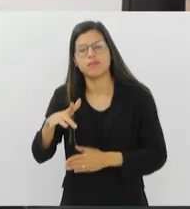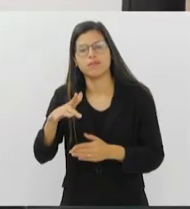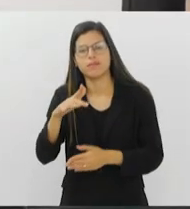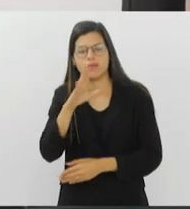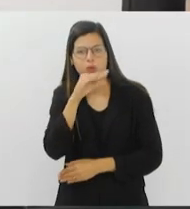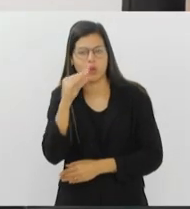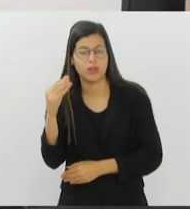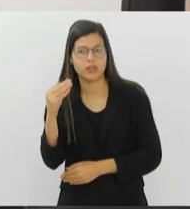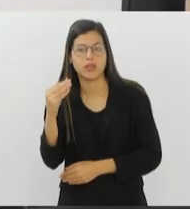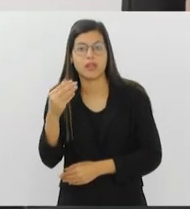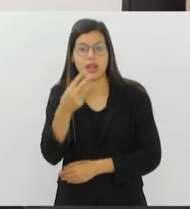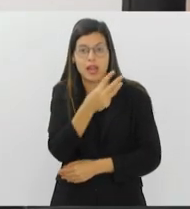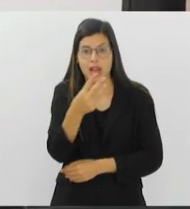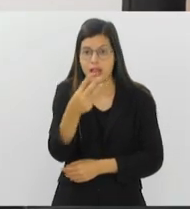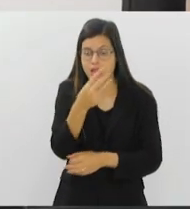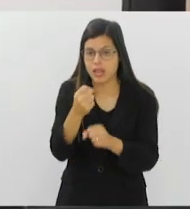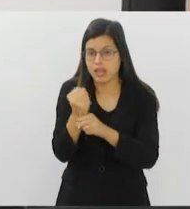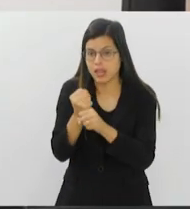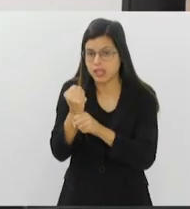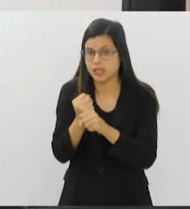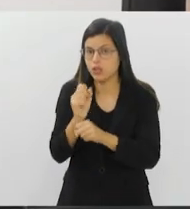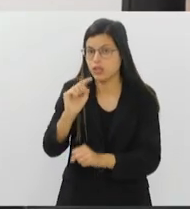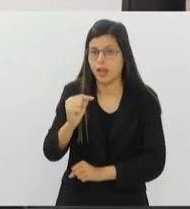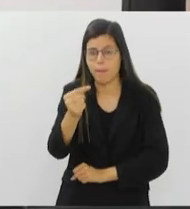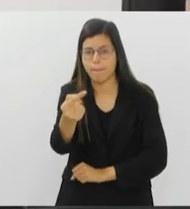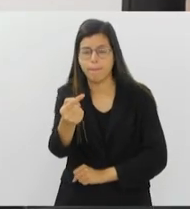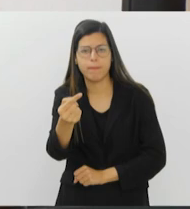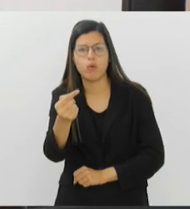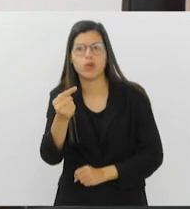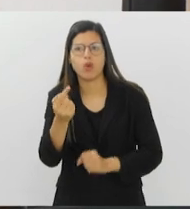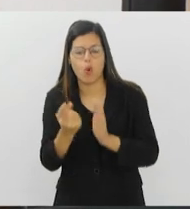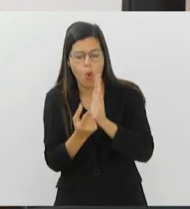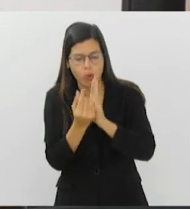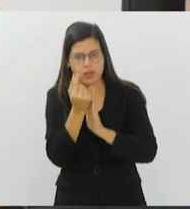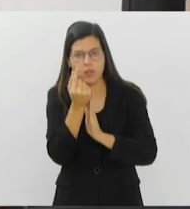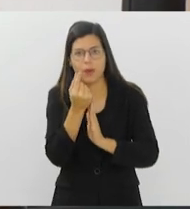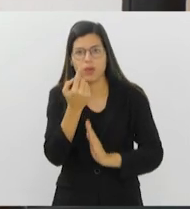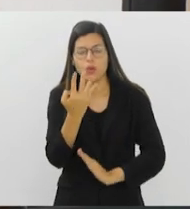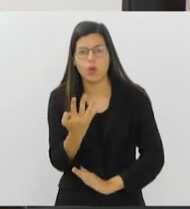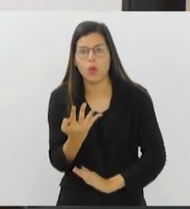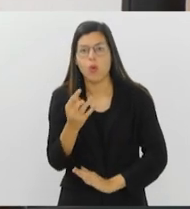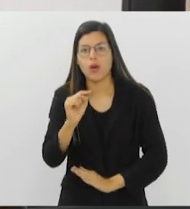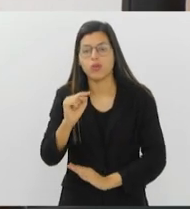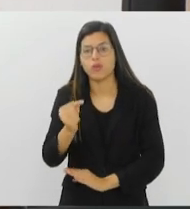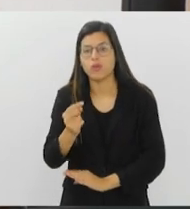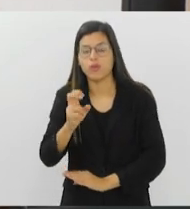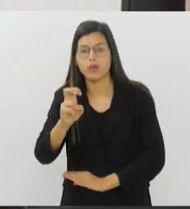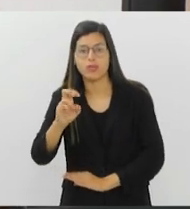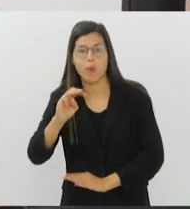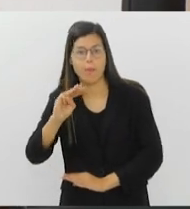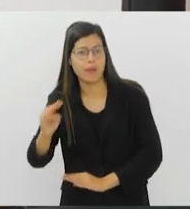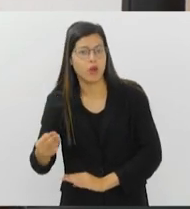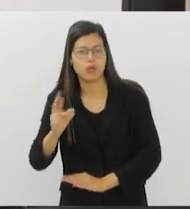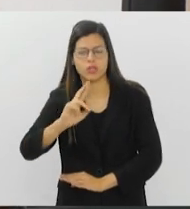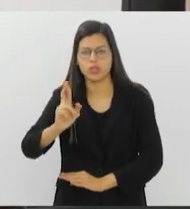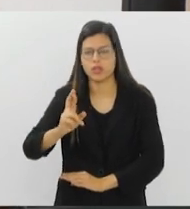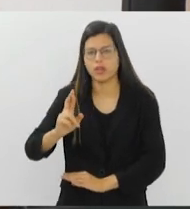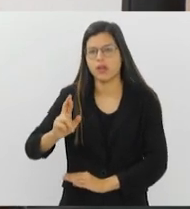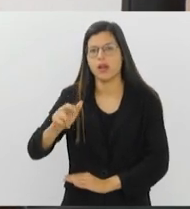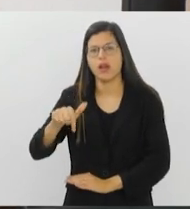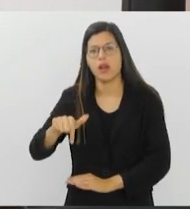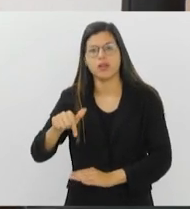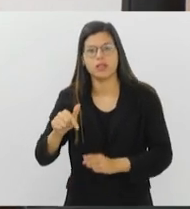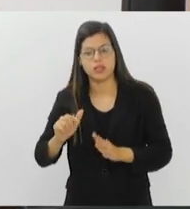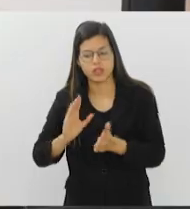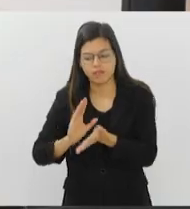que após 33 anos foram liberados no orçamento cerca de 4,5 milhões de reais para ações destinadas à